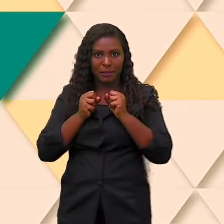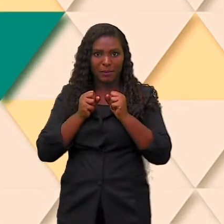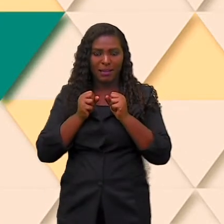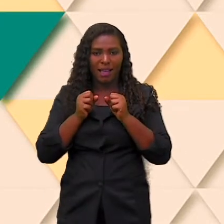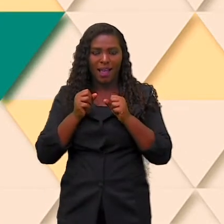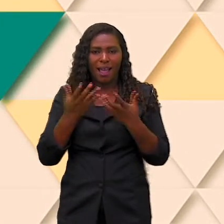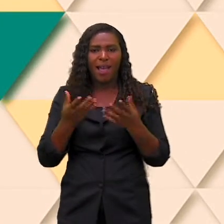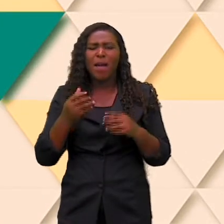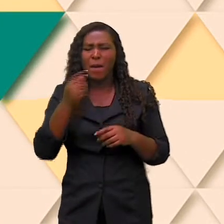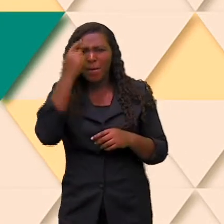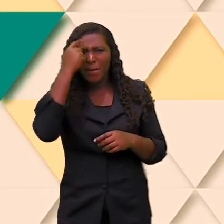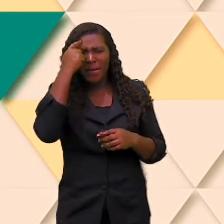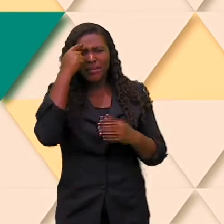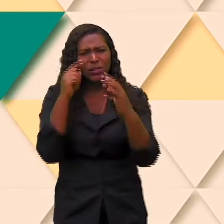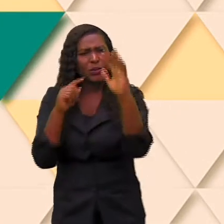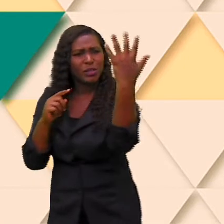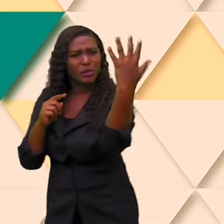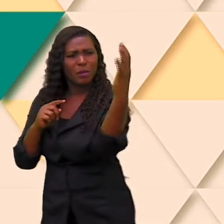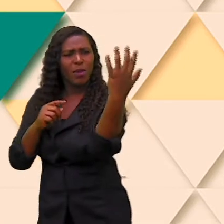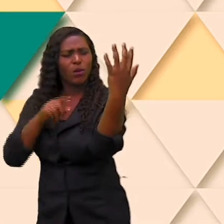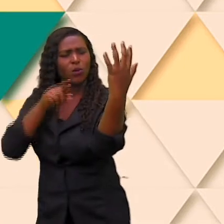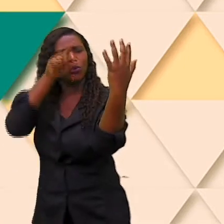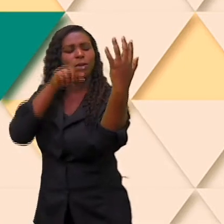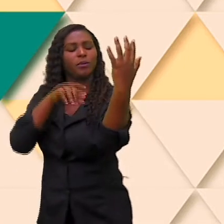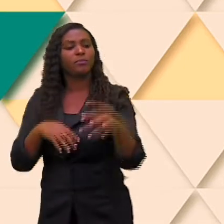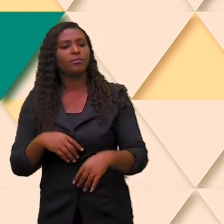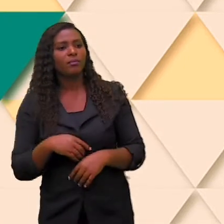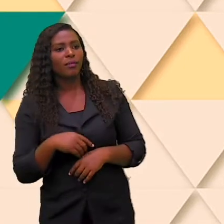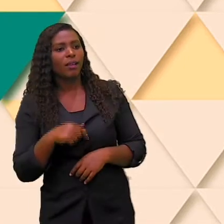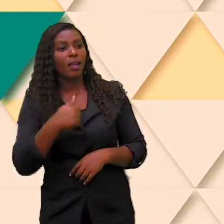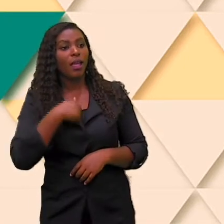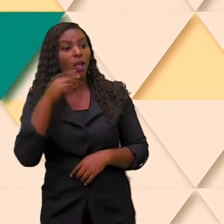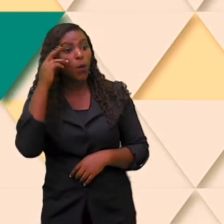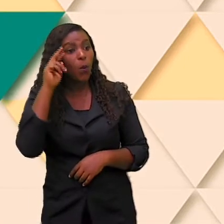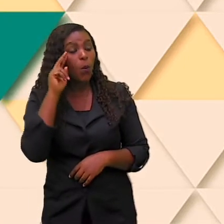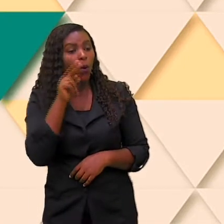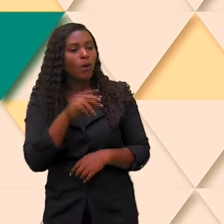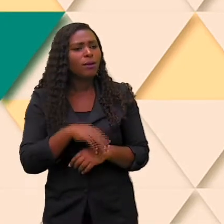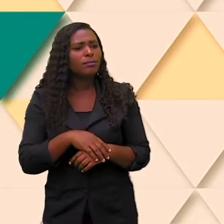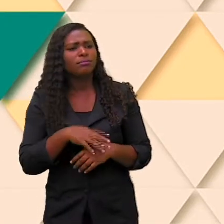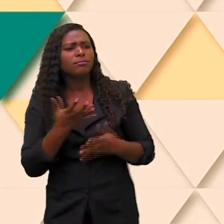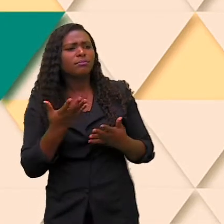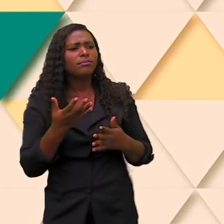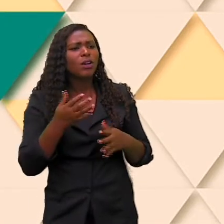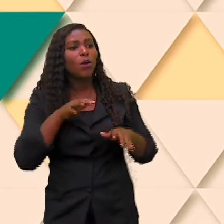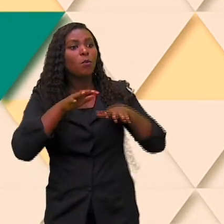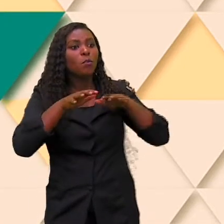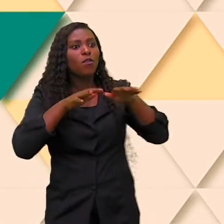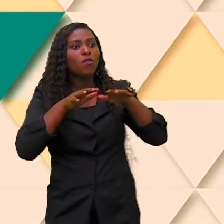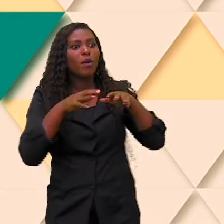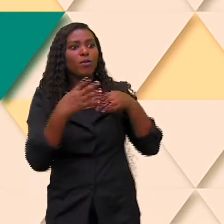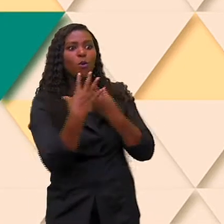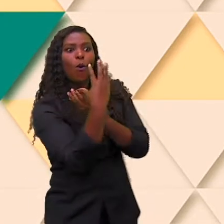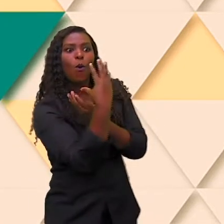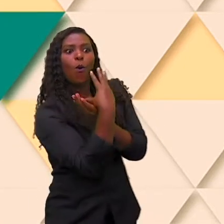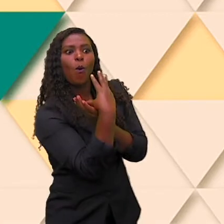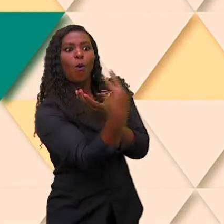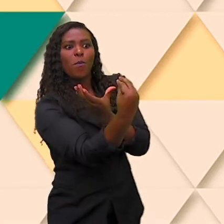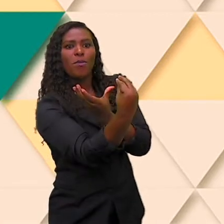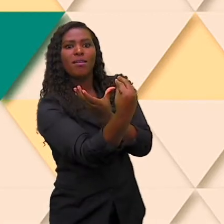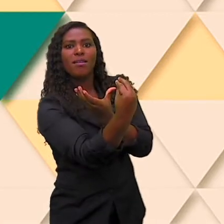e a imagem volta pra mim, não é isso? Por isso é que eu chamo de reflexiva.